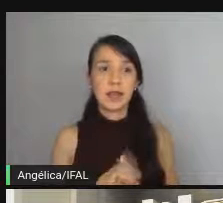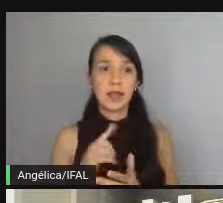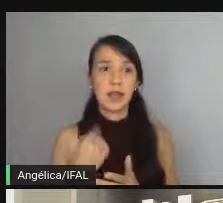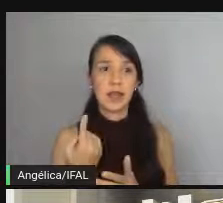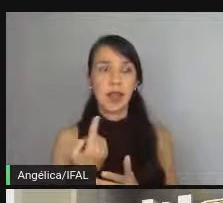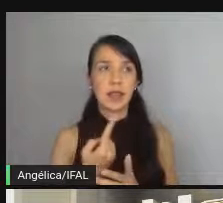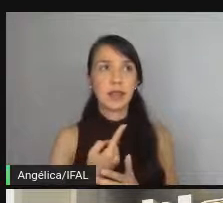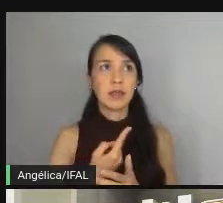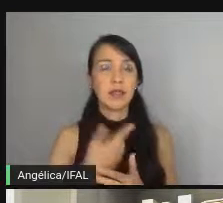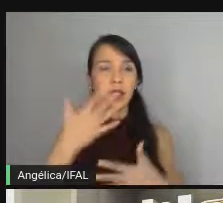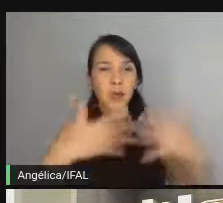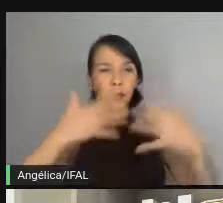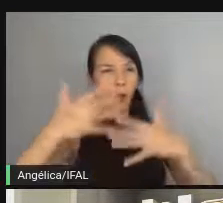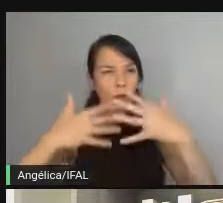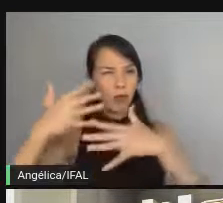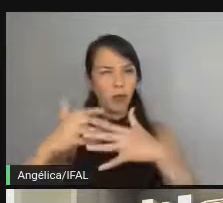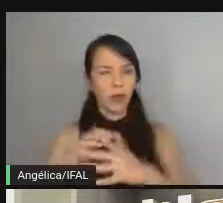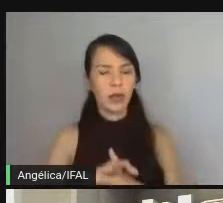confunde